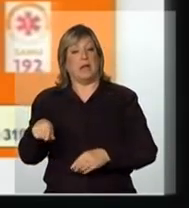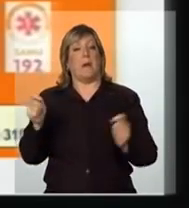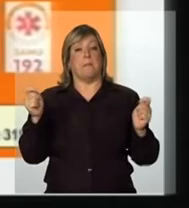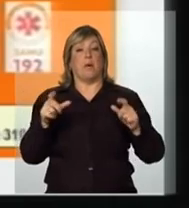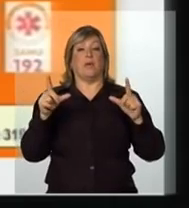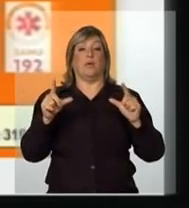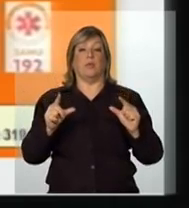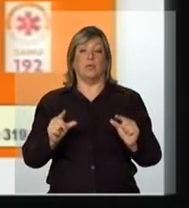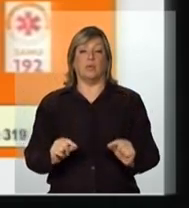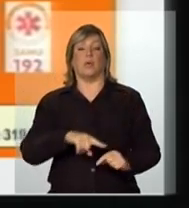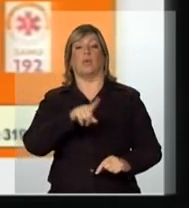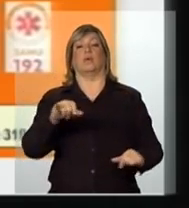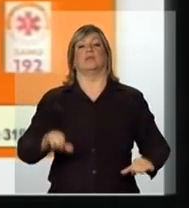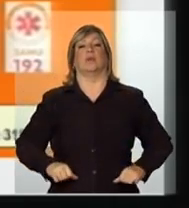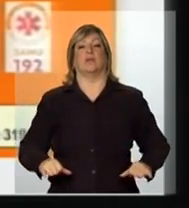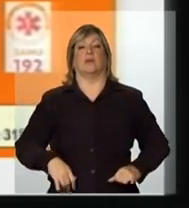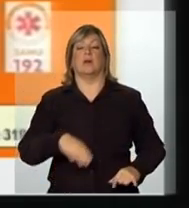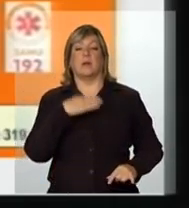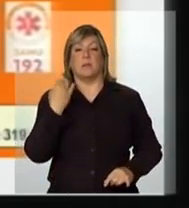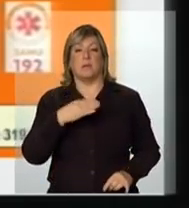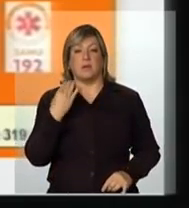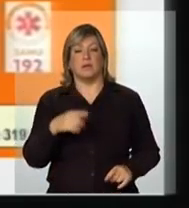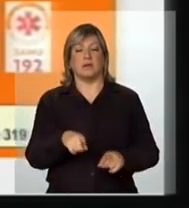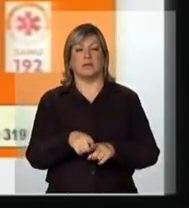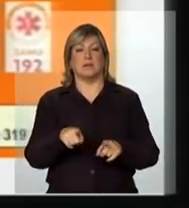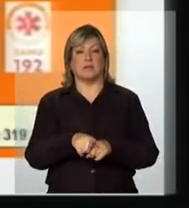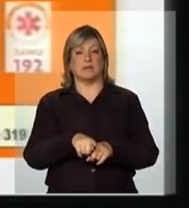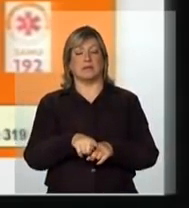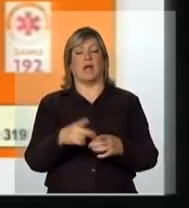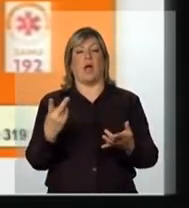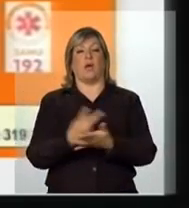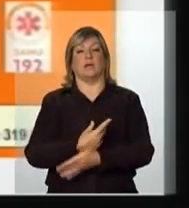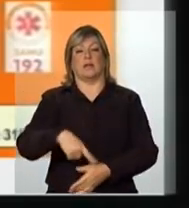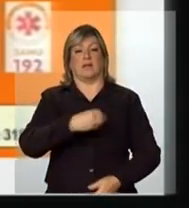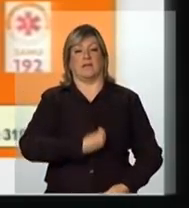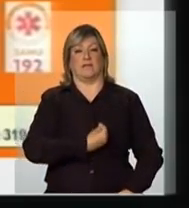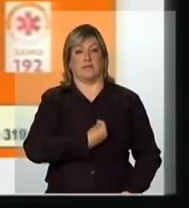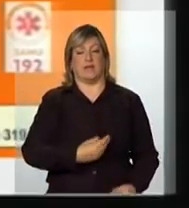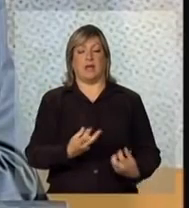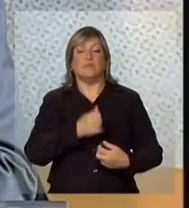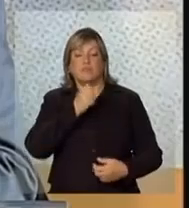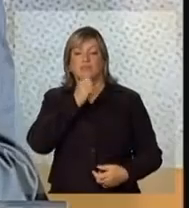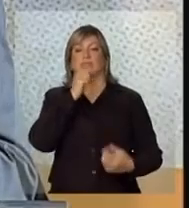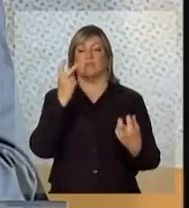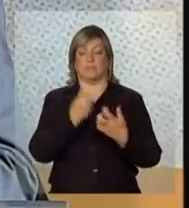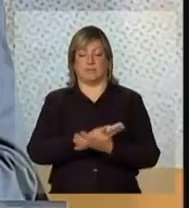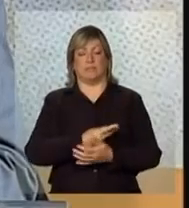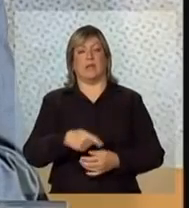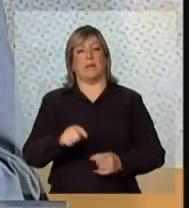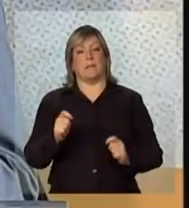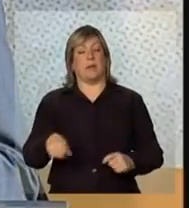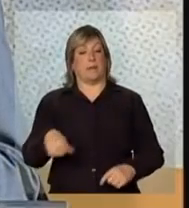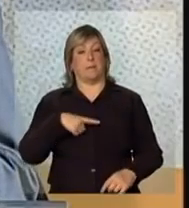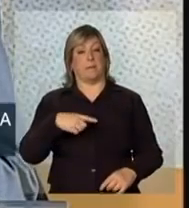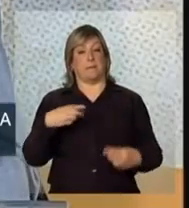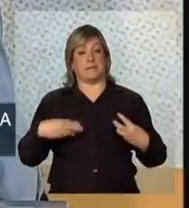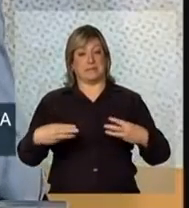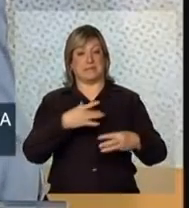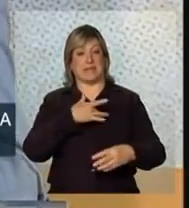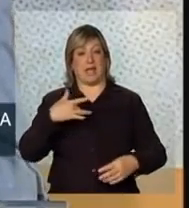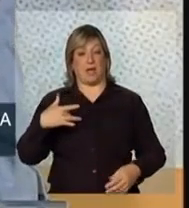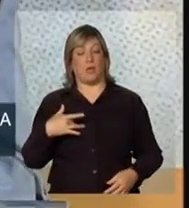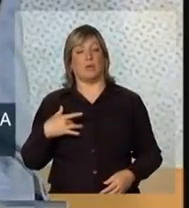reduzir significativamente a mortalidade ou a sequela grave nas pessoas vítimas de acidente. O Ministério da Saúde está